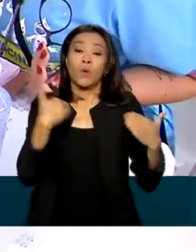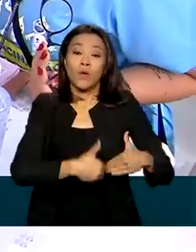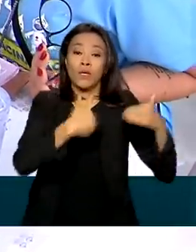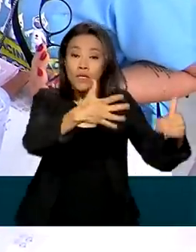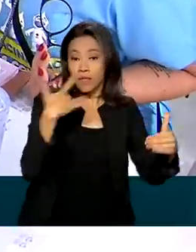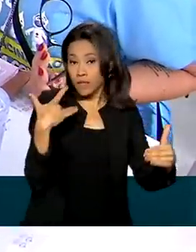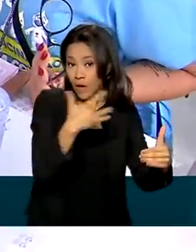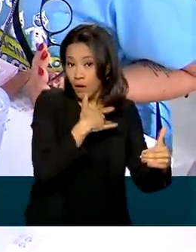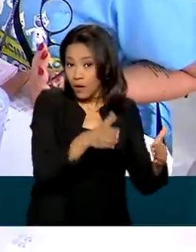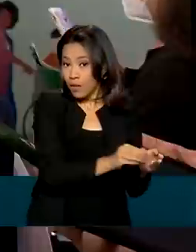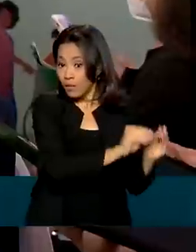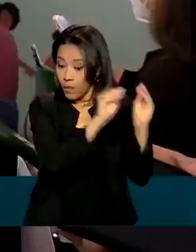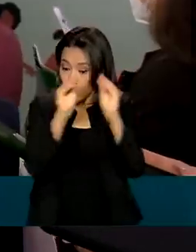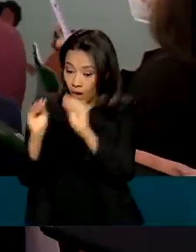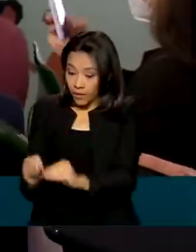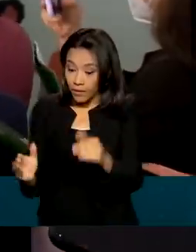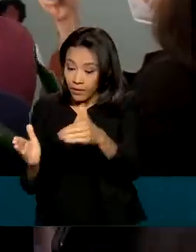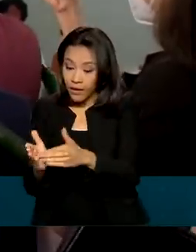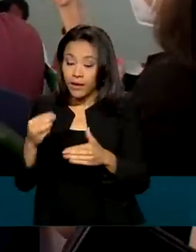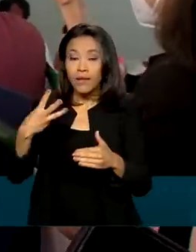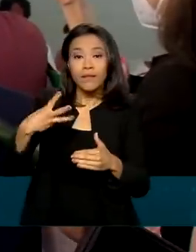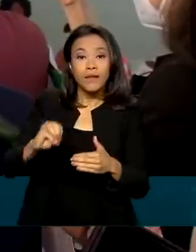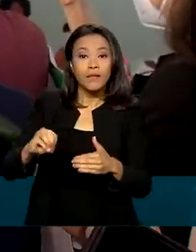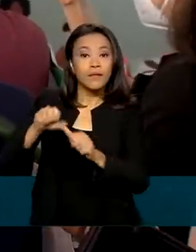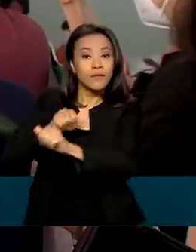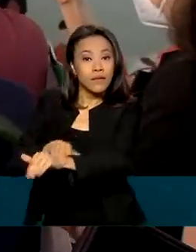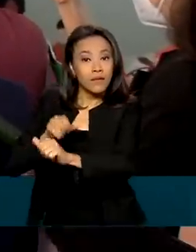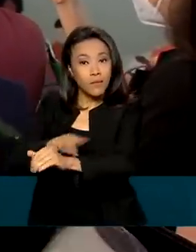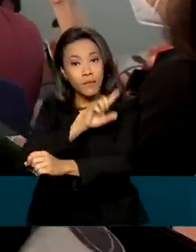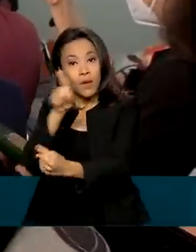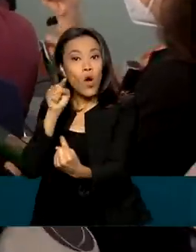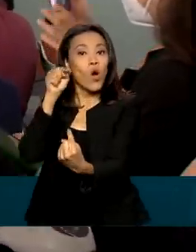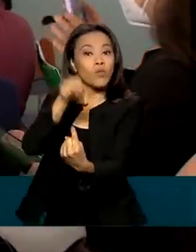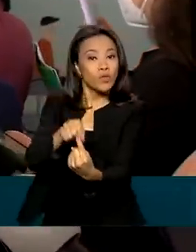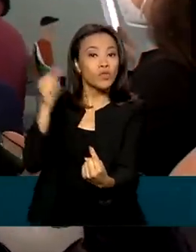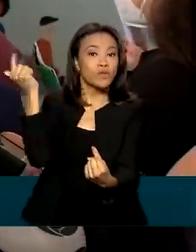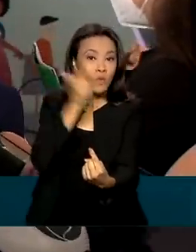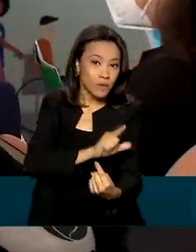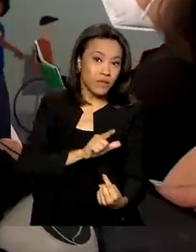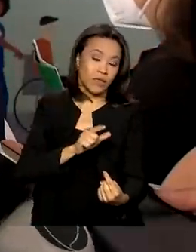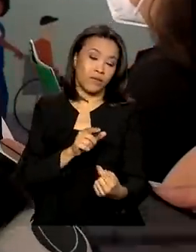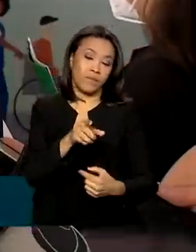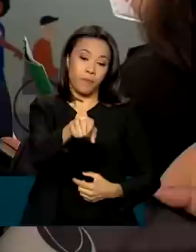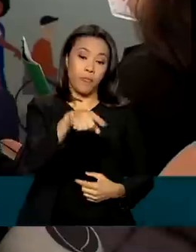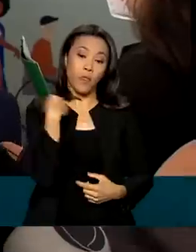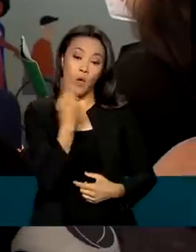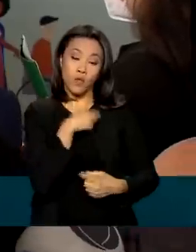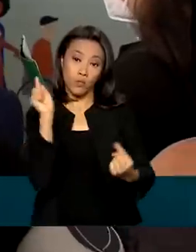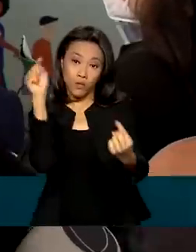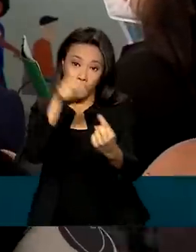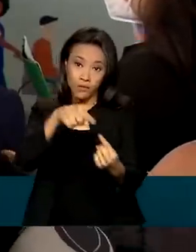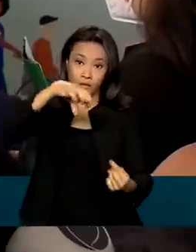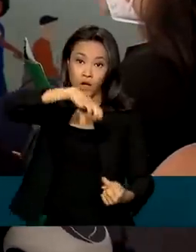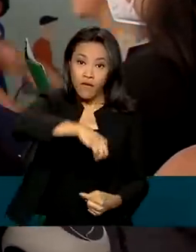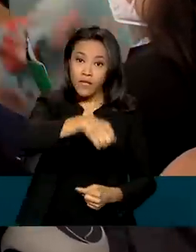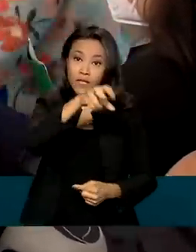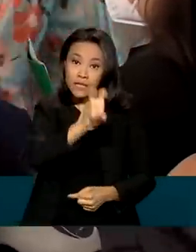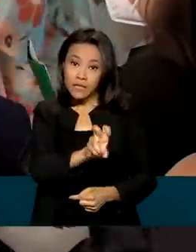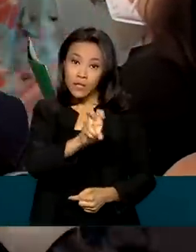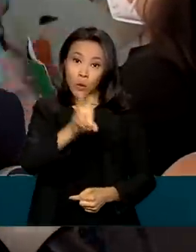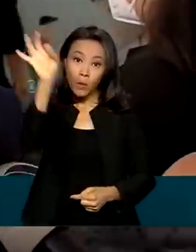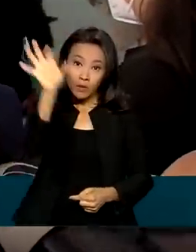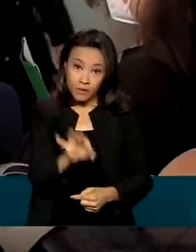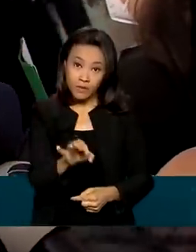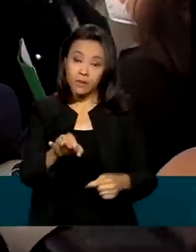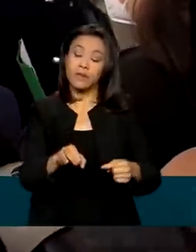até 30 de setembro para atingir uma meta ambiciosa. Nosso objetivo é vacinar 95% das 15